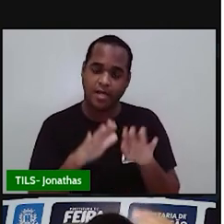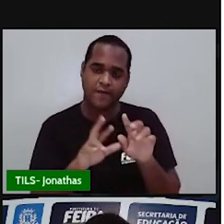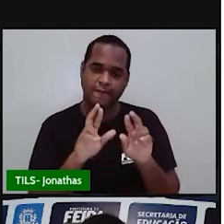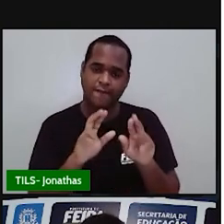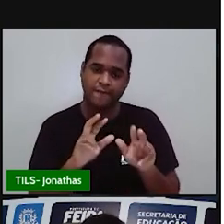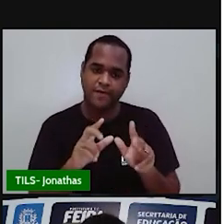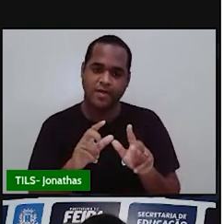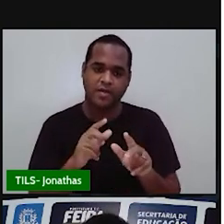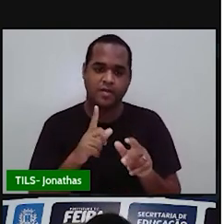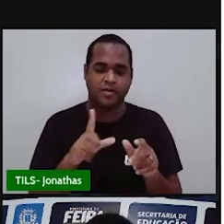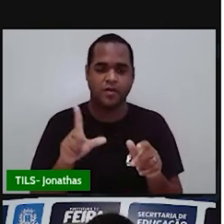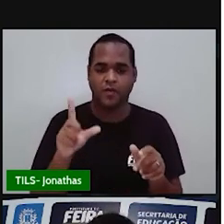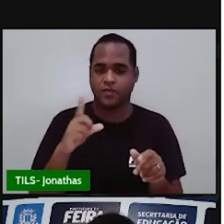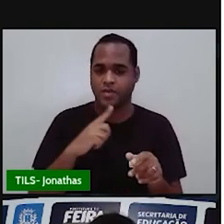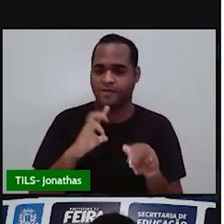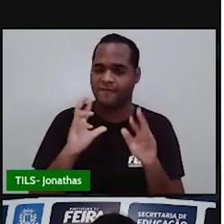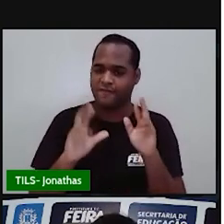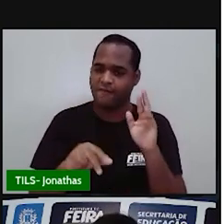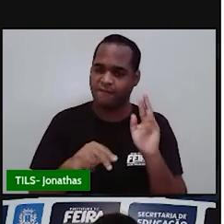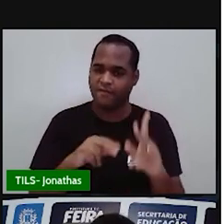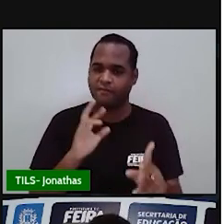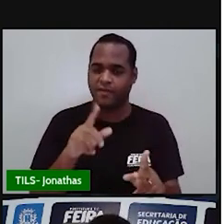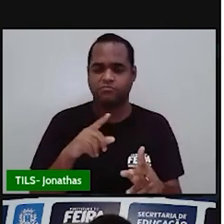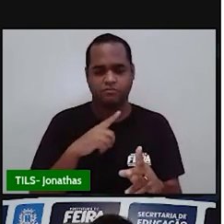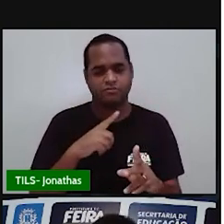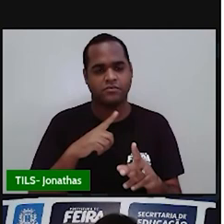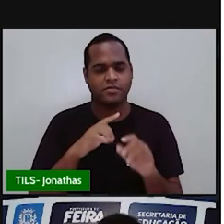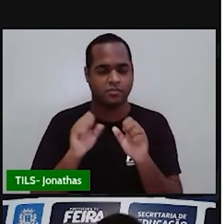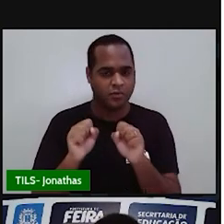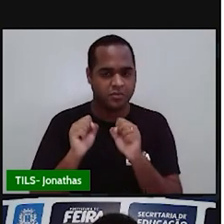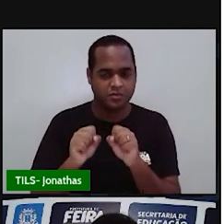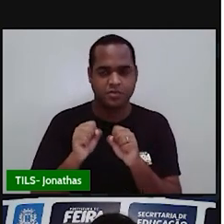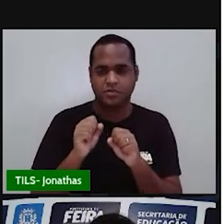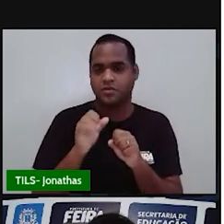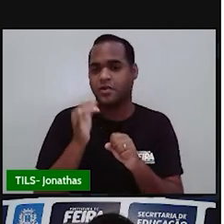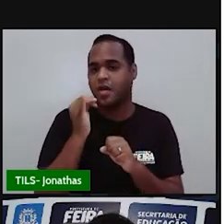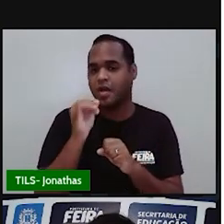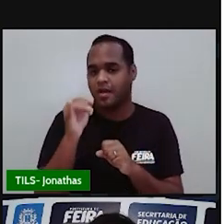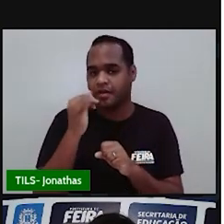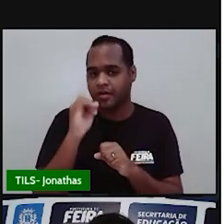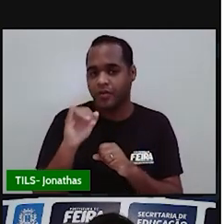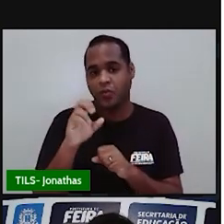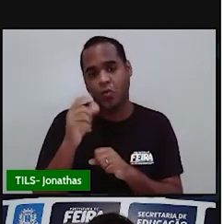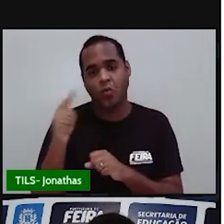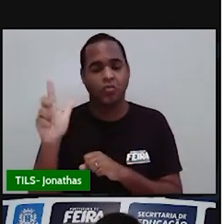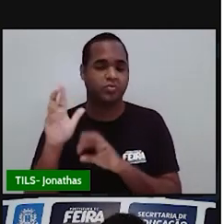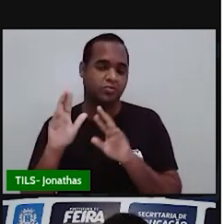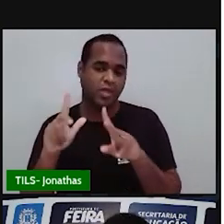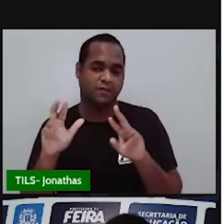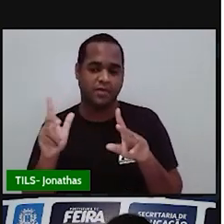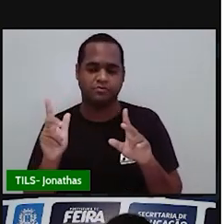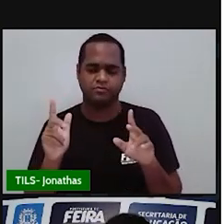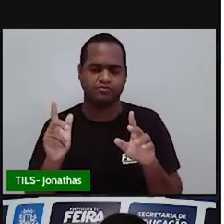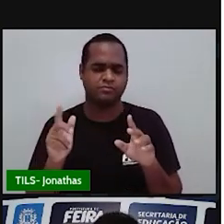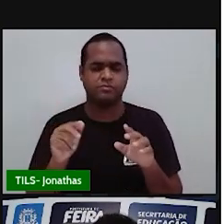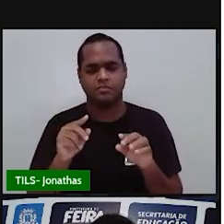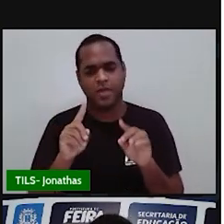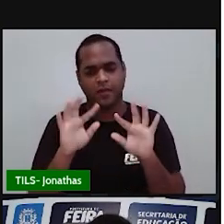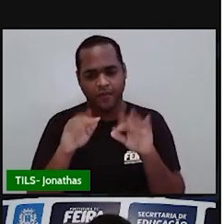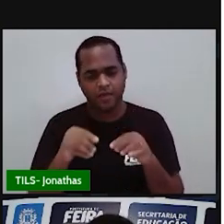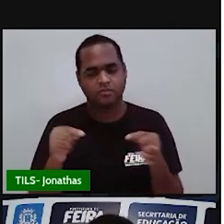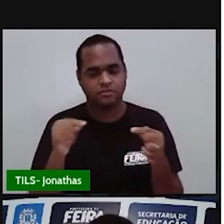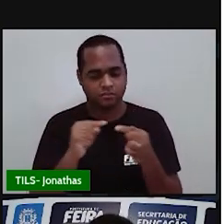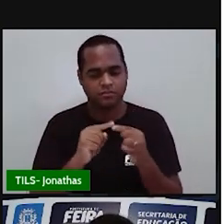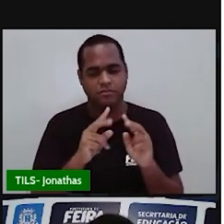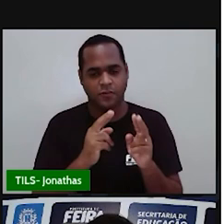o resultado da soma diferente do meu porque o consumo de energia elétrica na sua casa foi outro consumo. Mas no final vai fazer a mesma